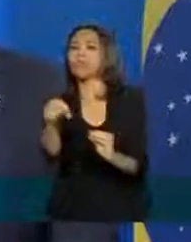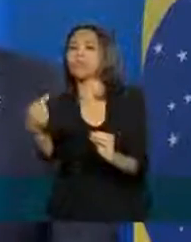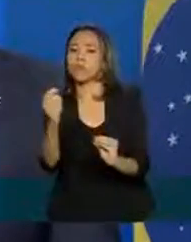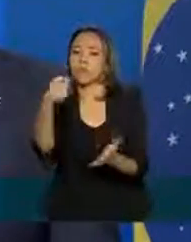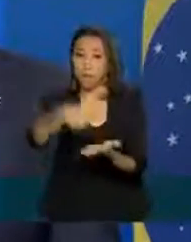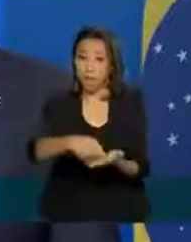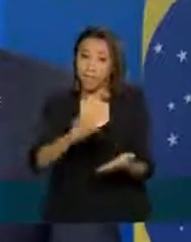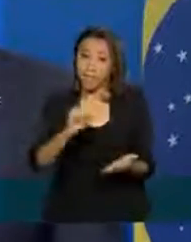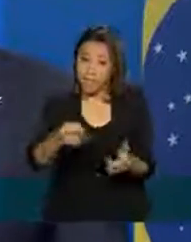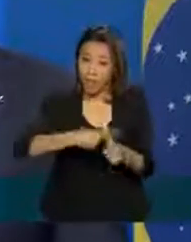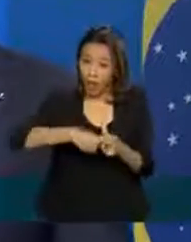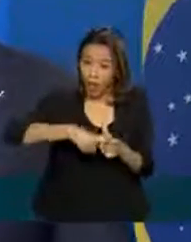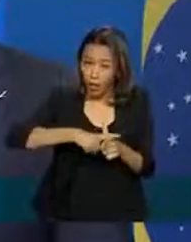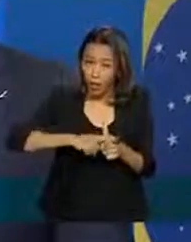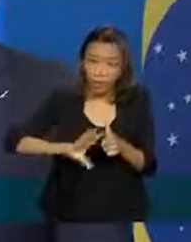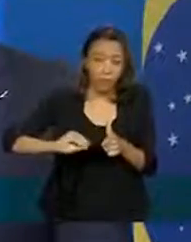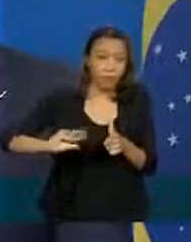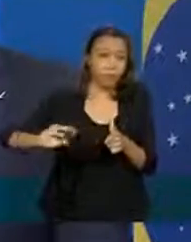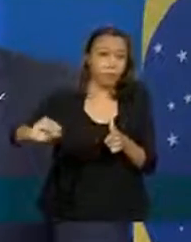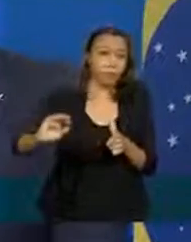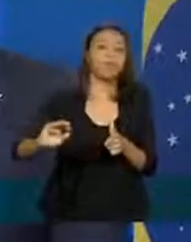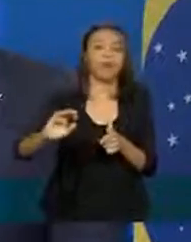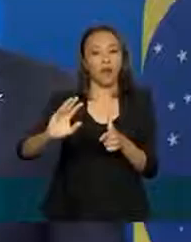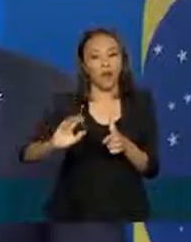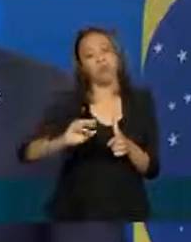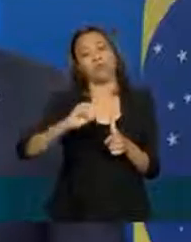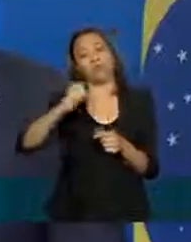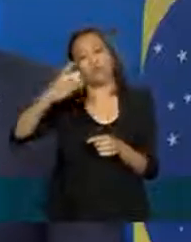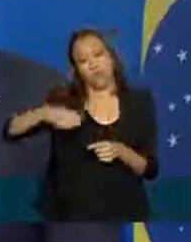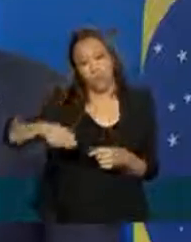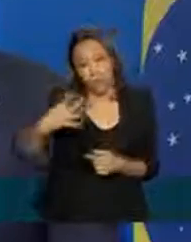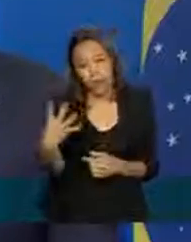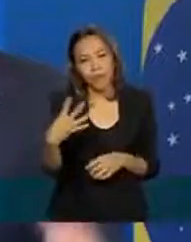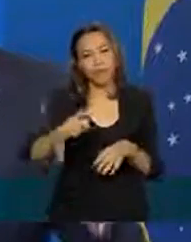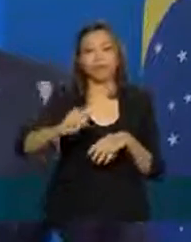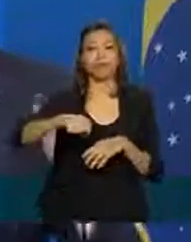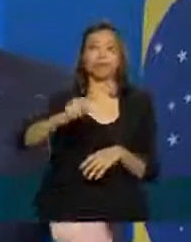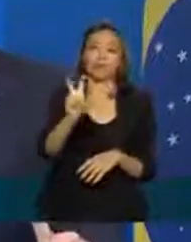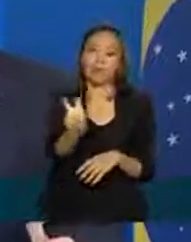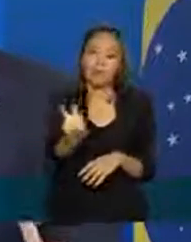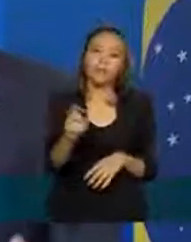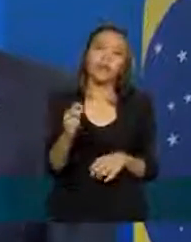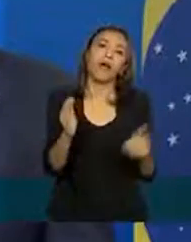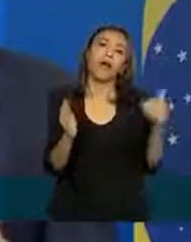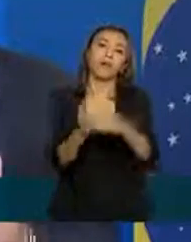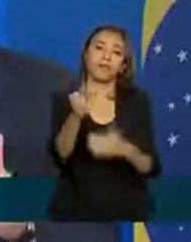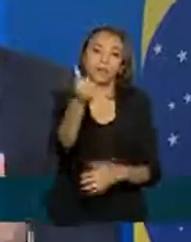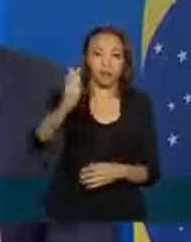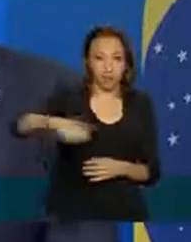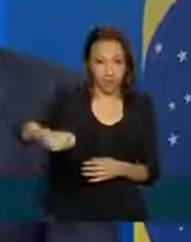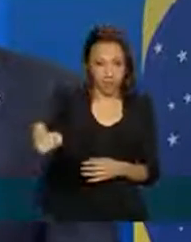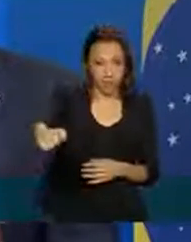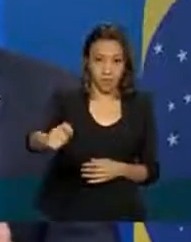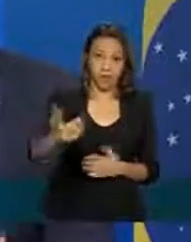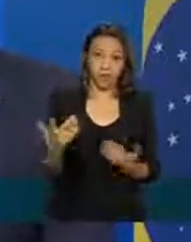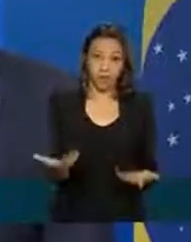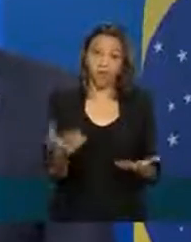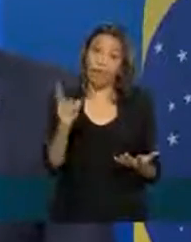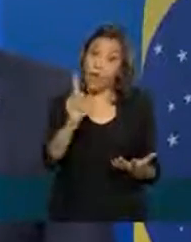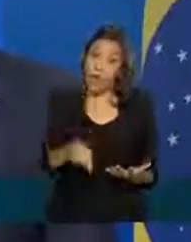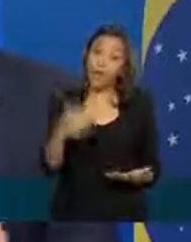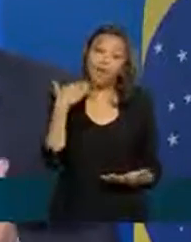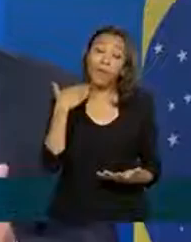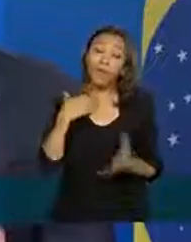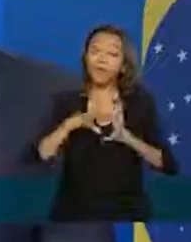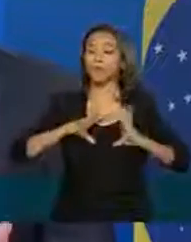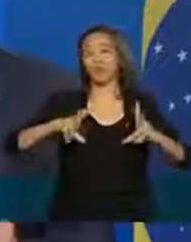se a crise se intensificar faremos para quatro para cinco e até seis meses. O banco de todos os